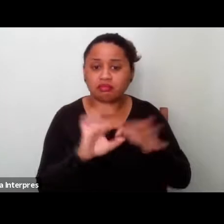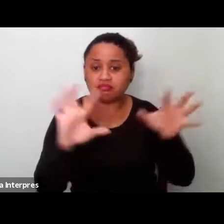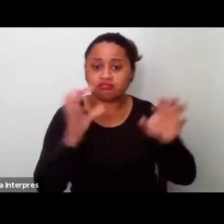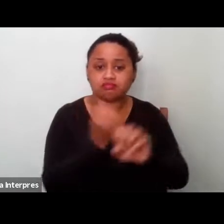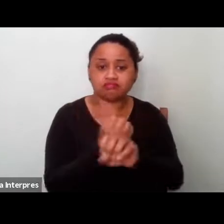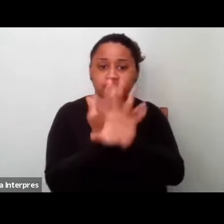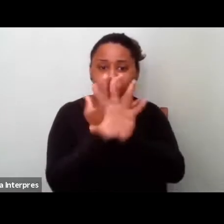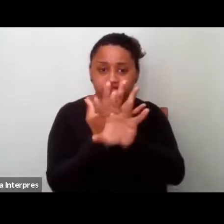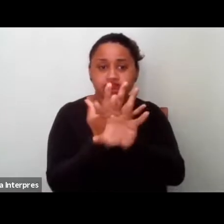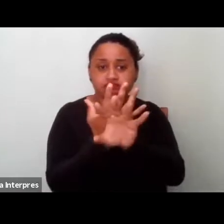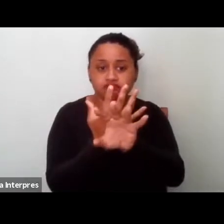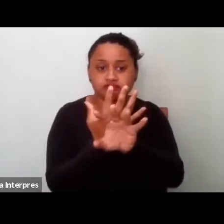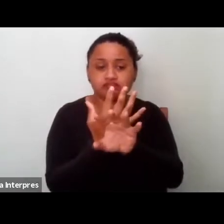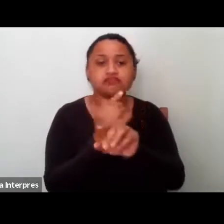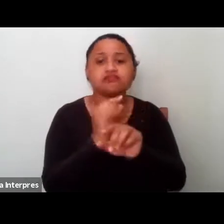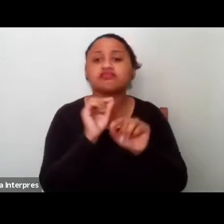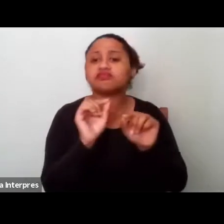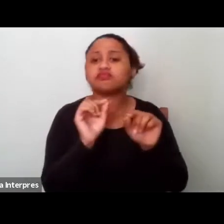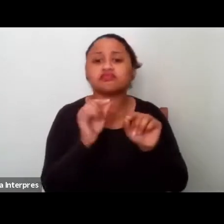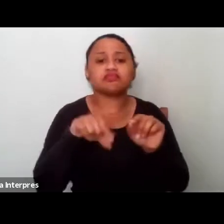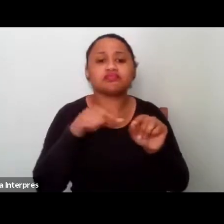permitir que a Raquel abra a câmera.